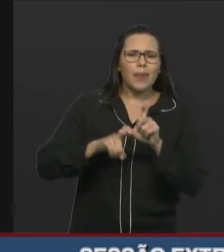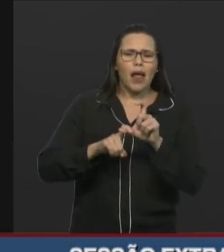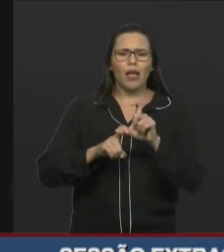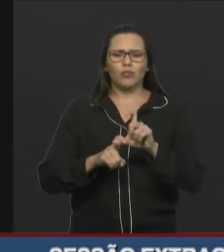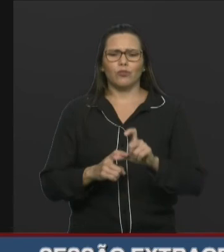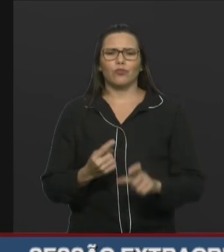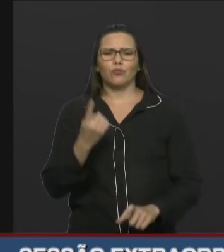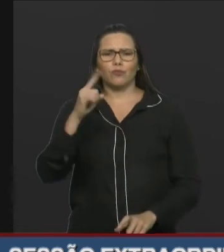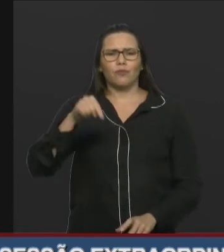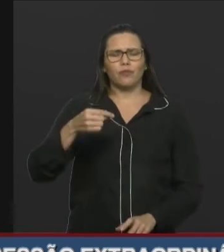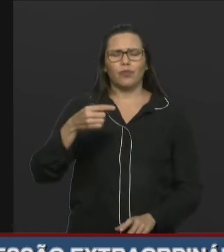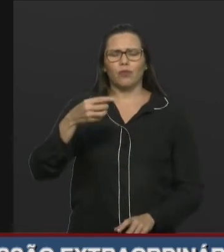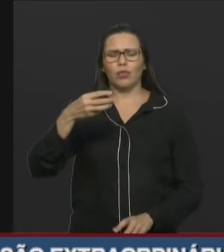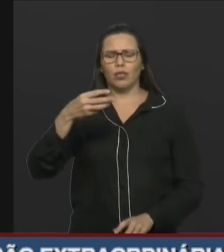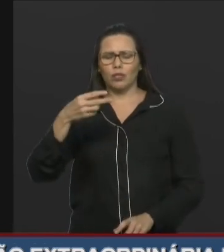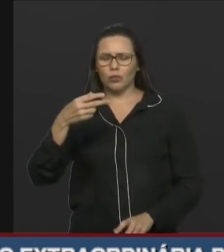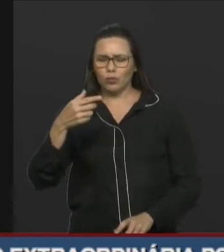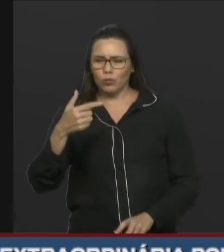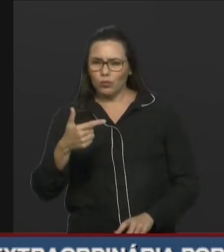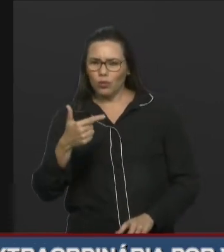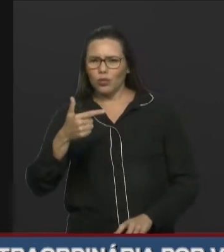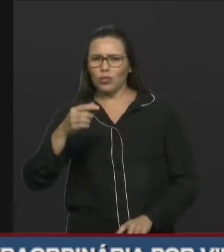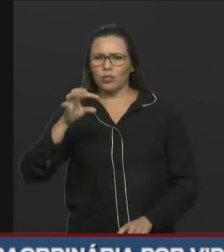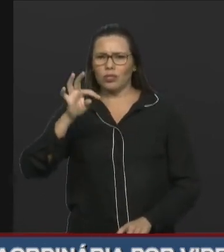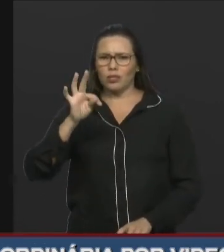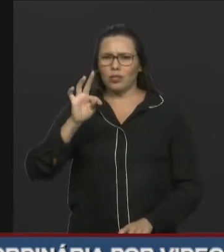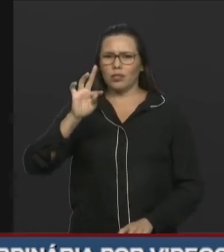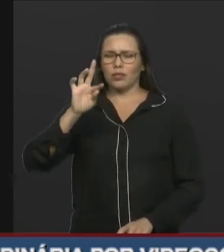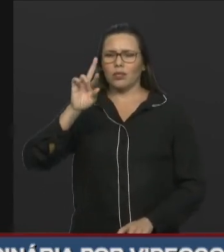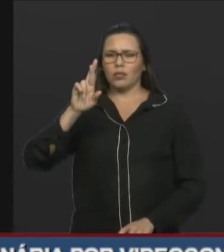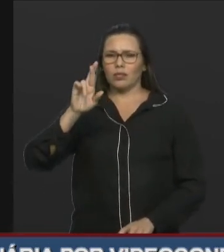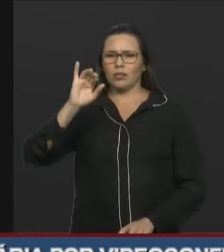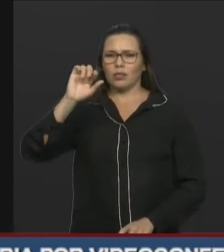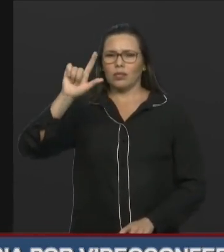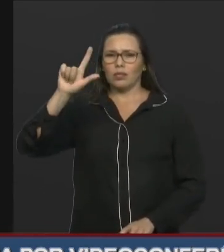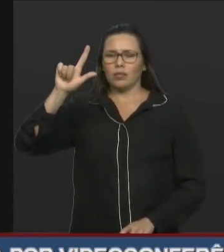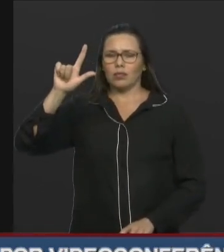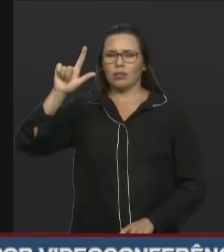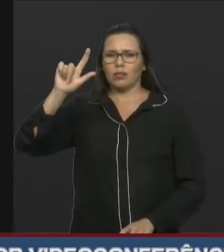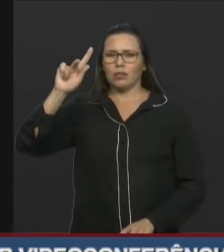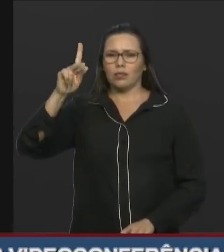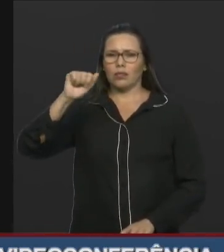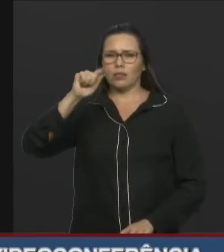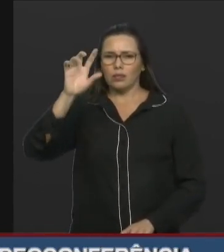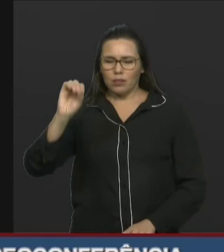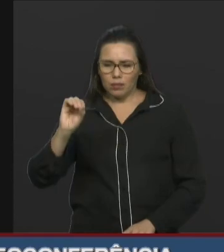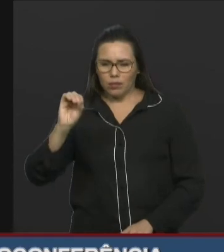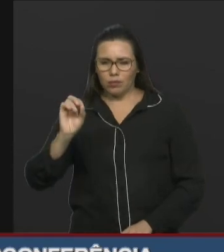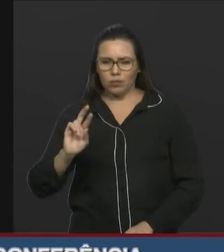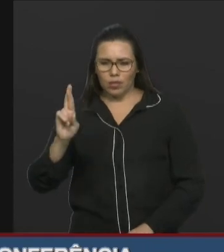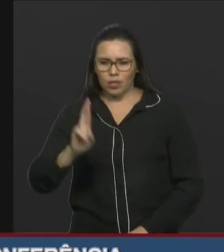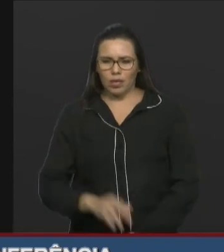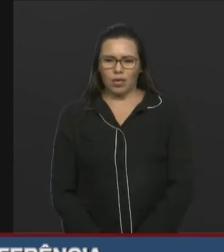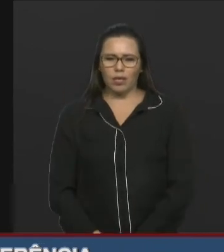,2 trilhão de reais, eles, em momento algum, fazem a parte deles. Ao contrário, tentam tirar mais o sangue das pessoas. lá.